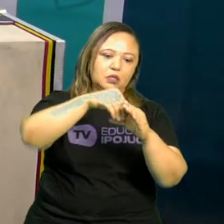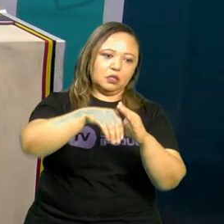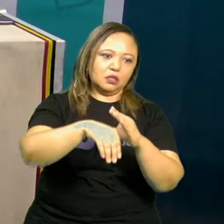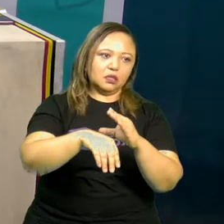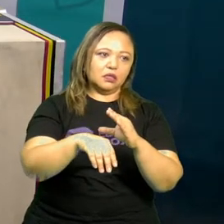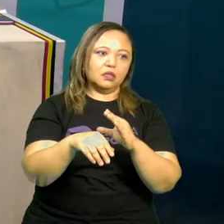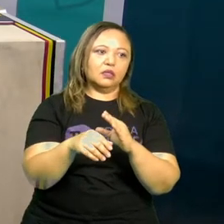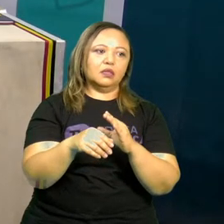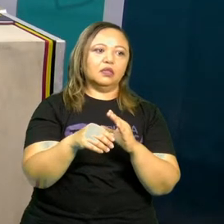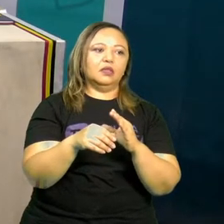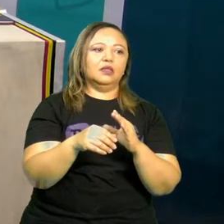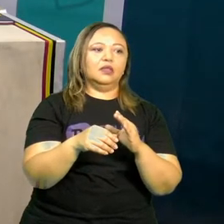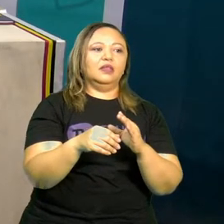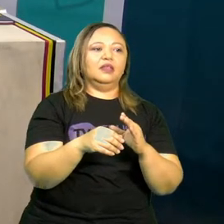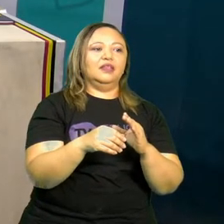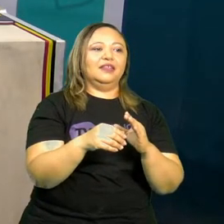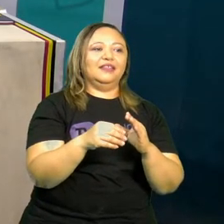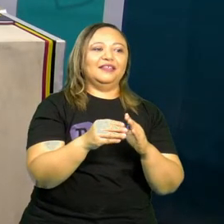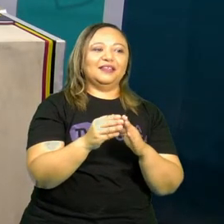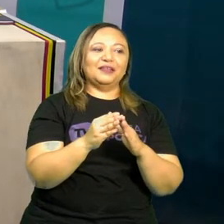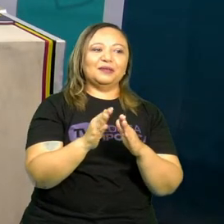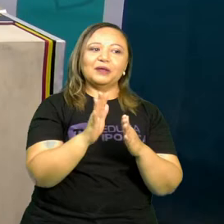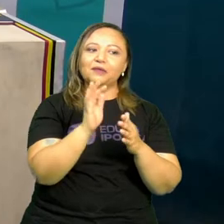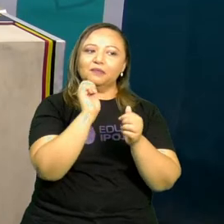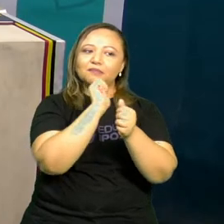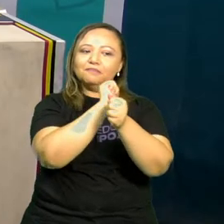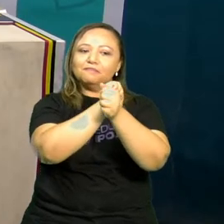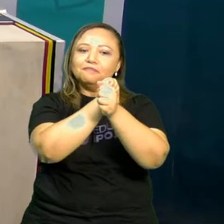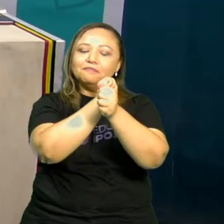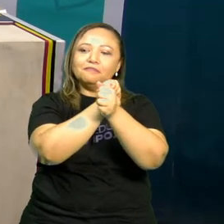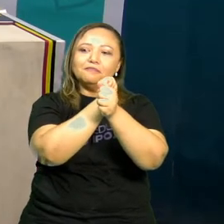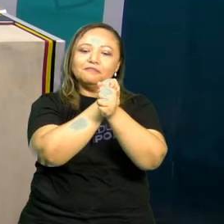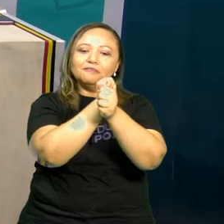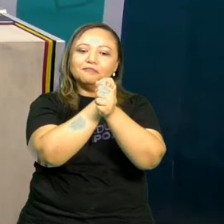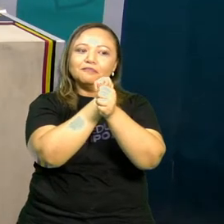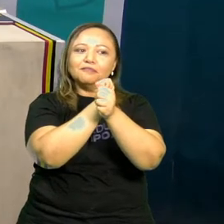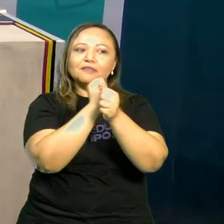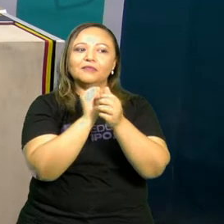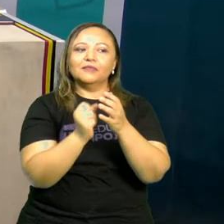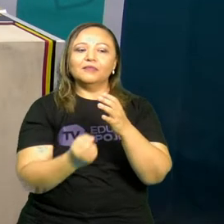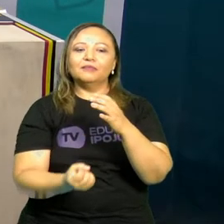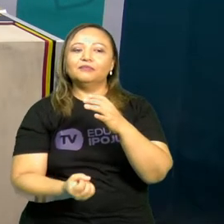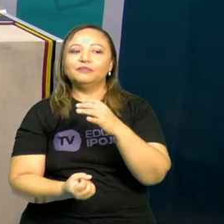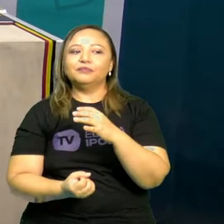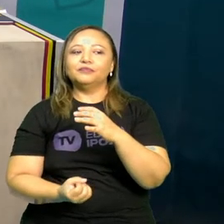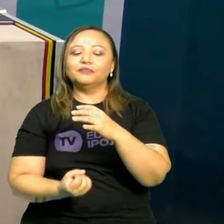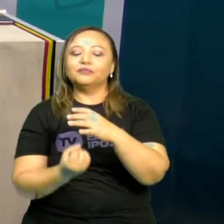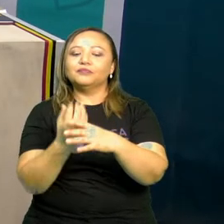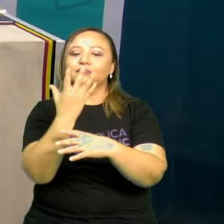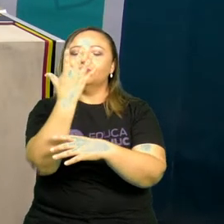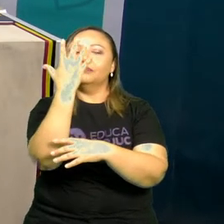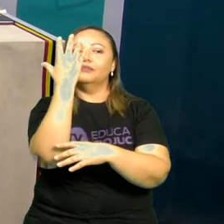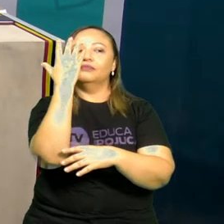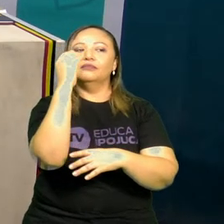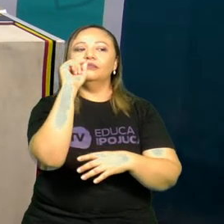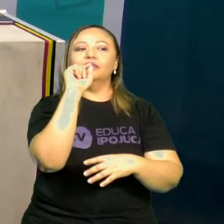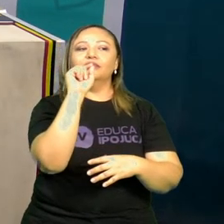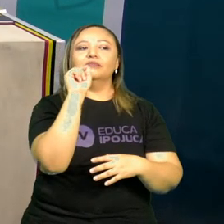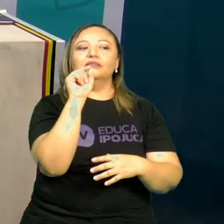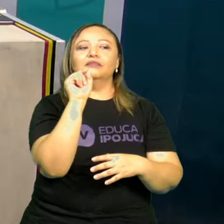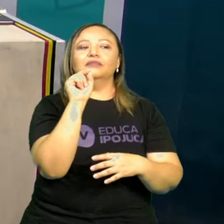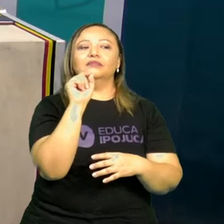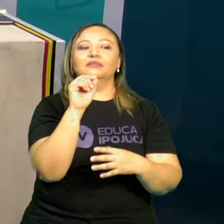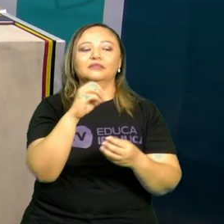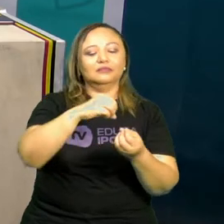vasilhinha. E vamos esperar o que é que vai aparecer aqui nessa